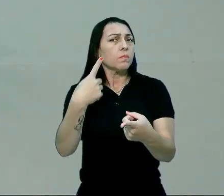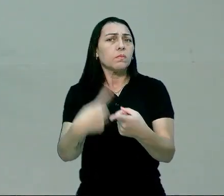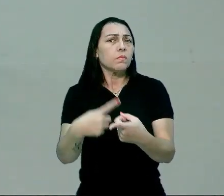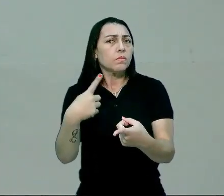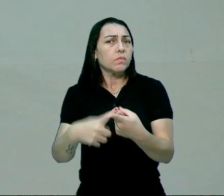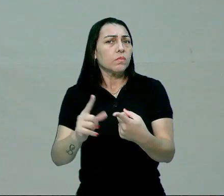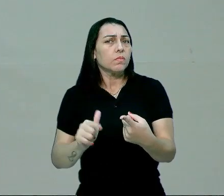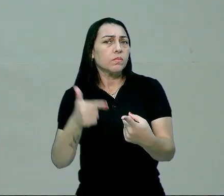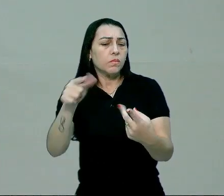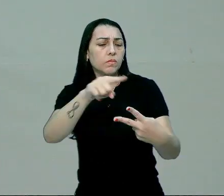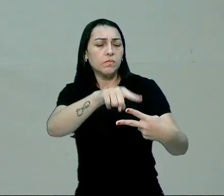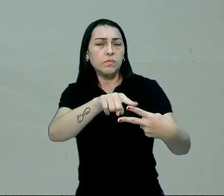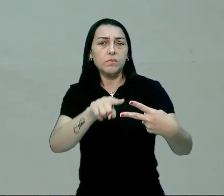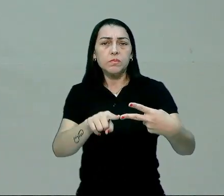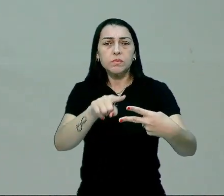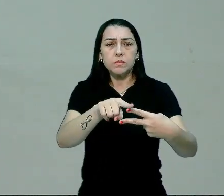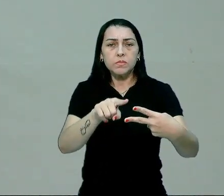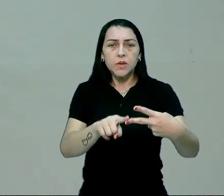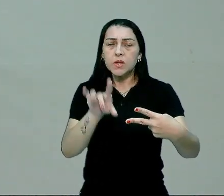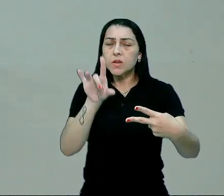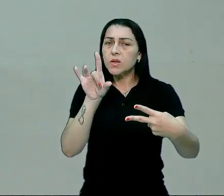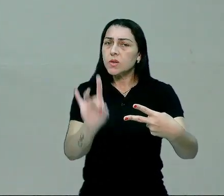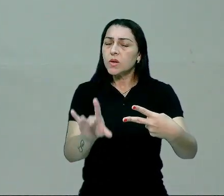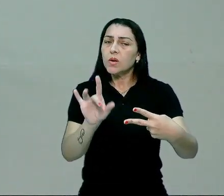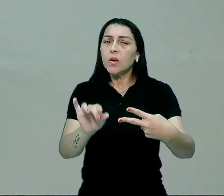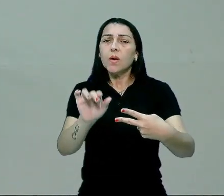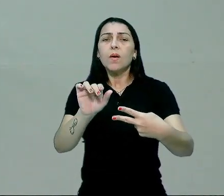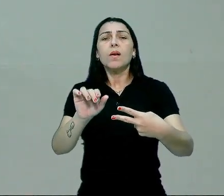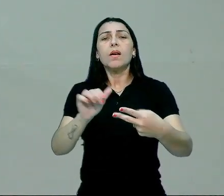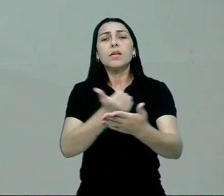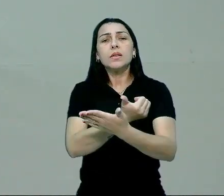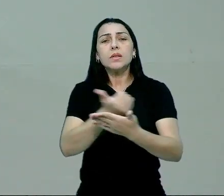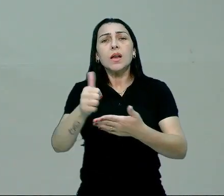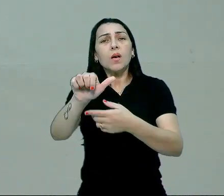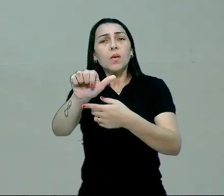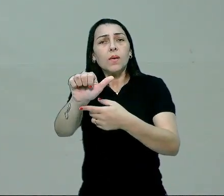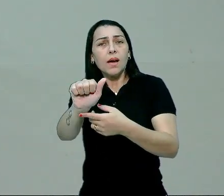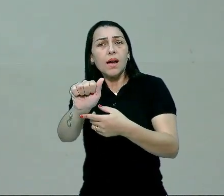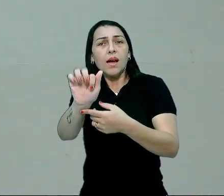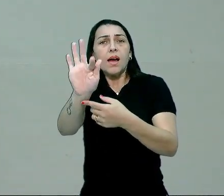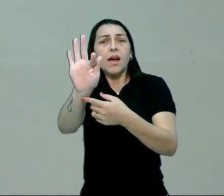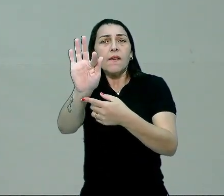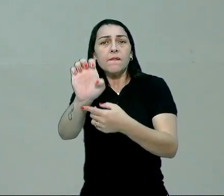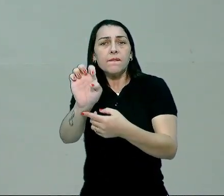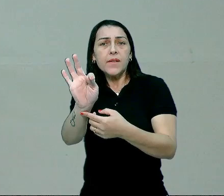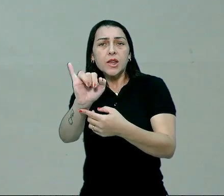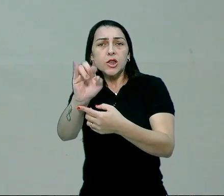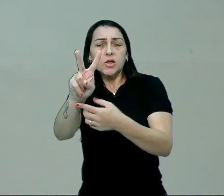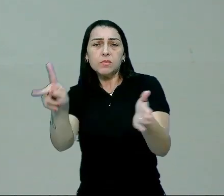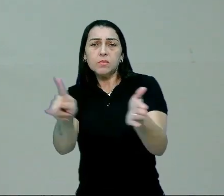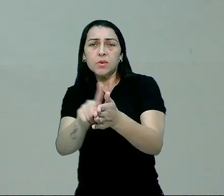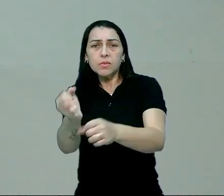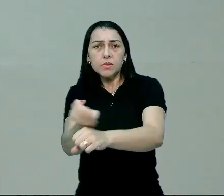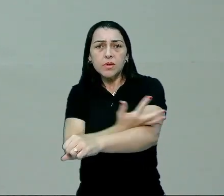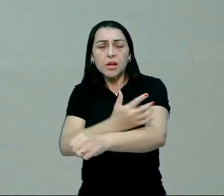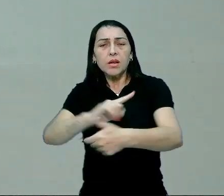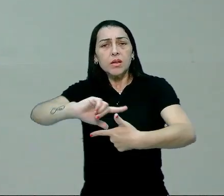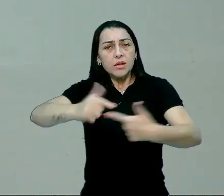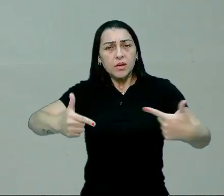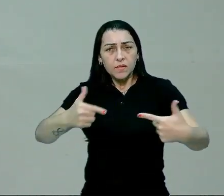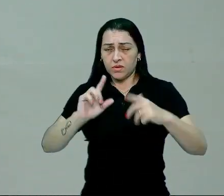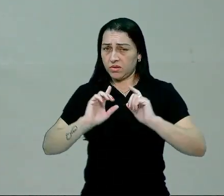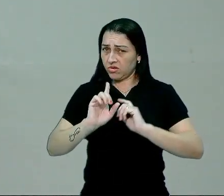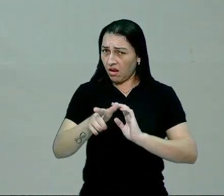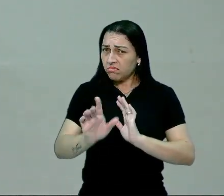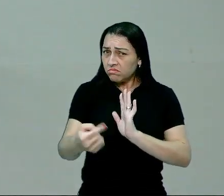por que as outras duas só são ação afetiva e a ação tradicional? Você já